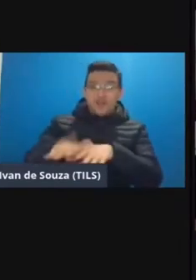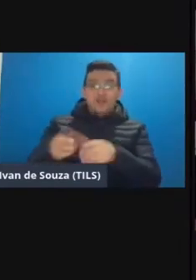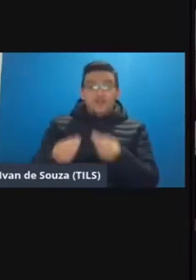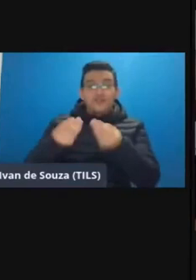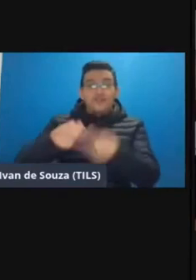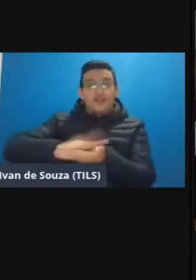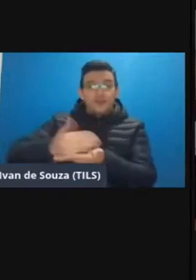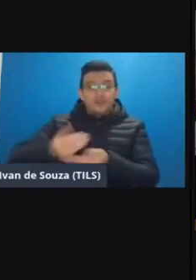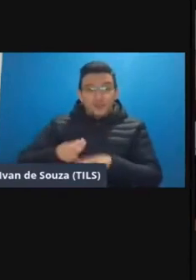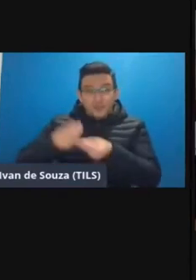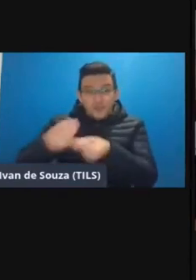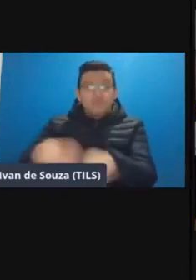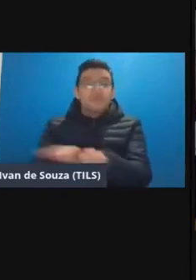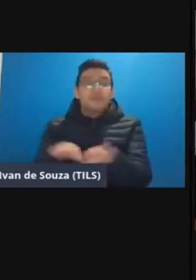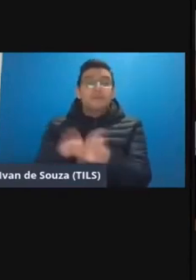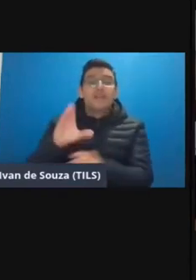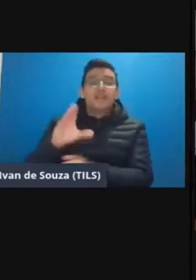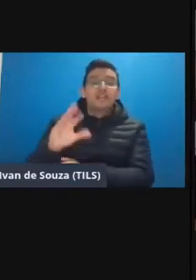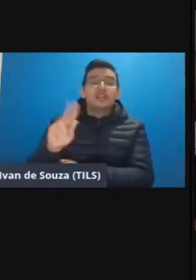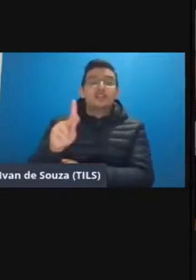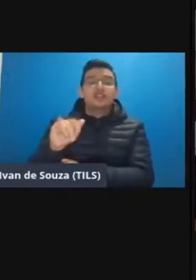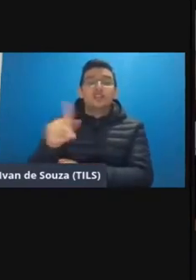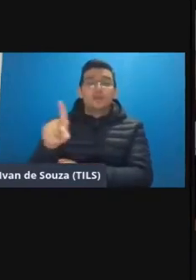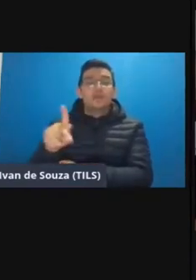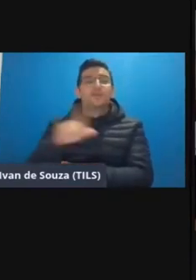notebook e também de chips por meio de editais